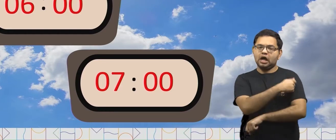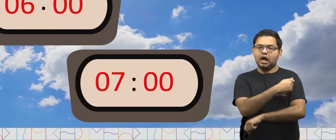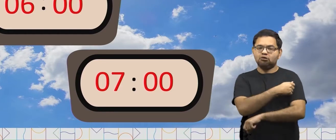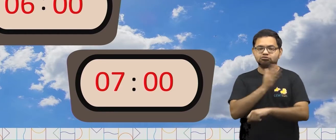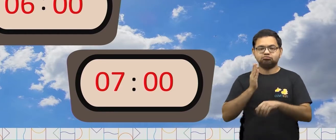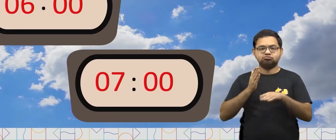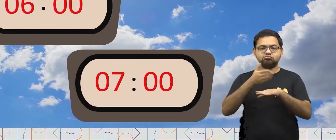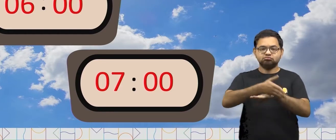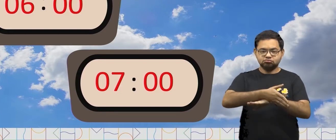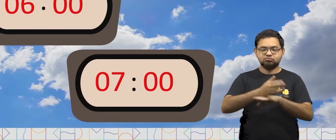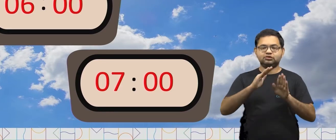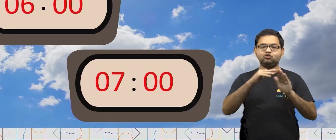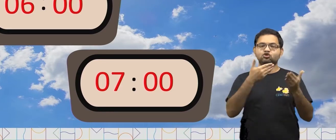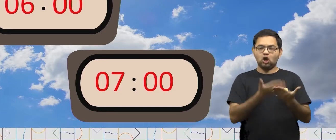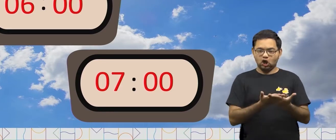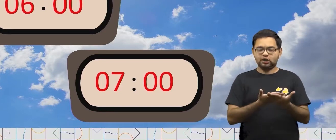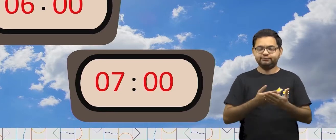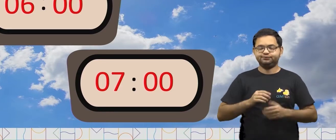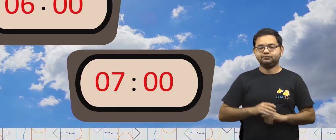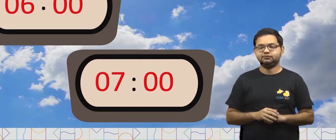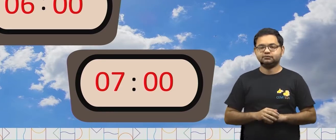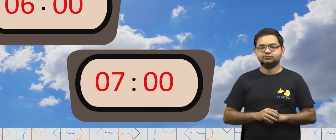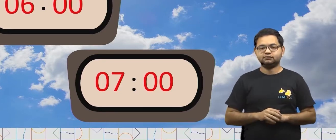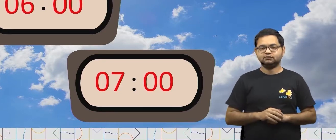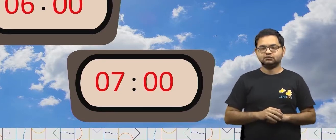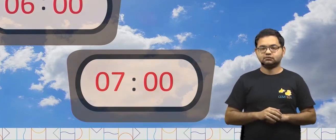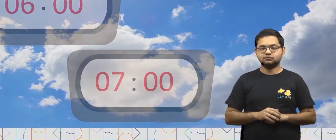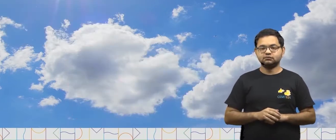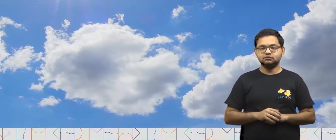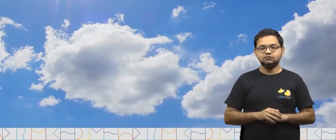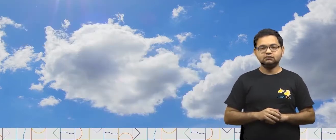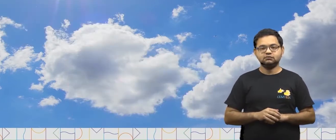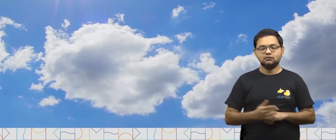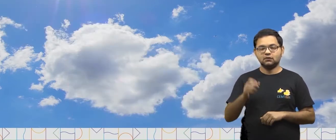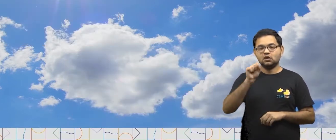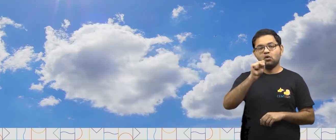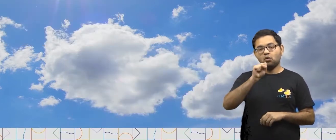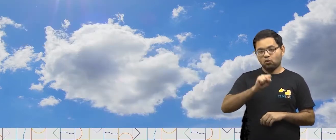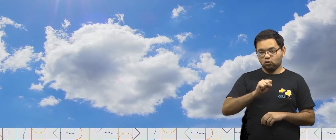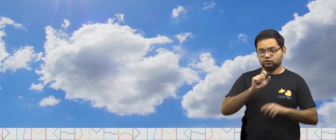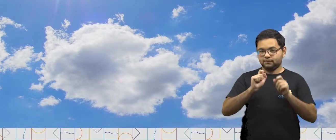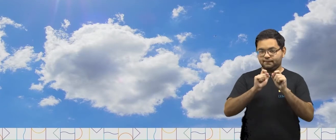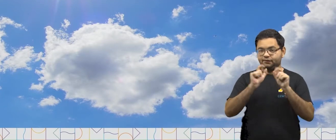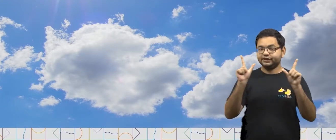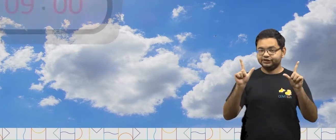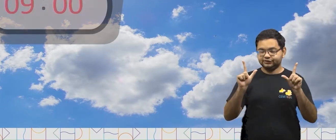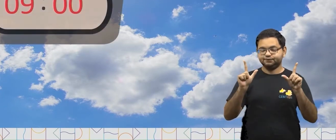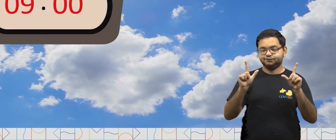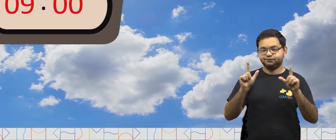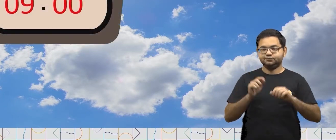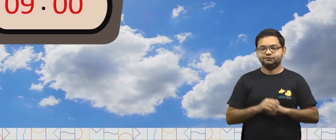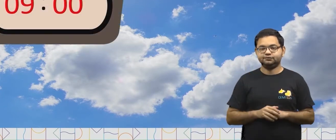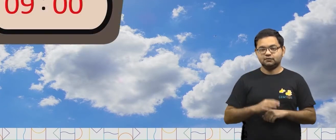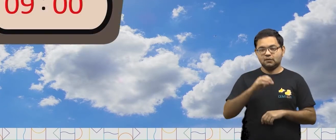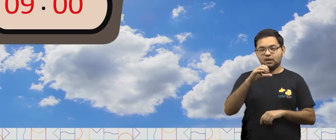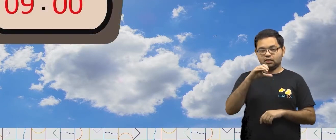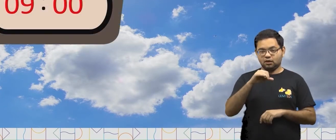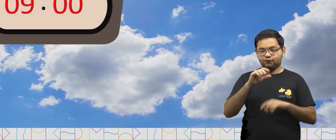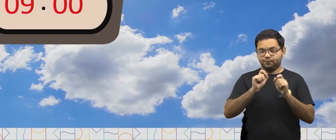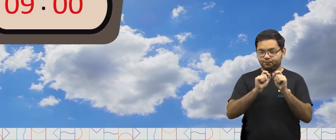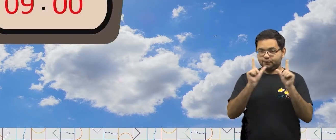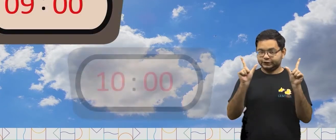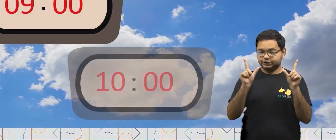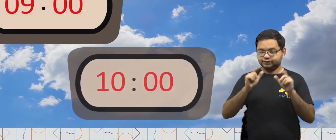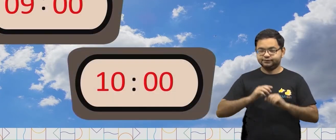escola. Vamos continuar. Agora, temos 8 horas da manhã, 9 horas da